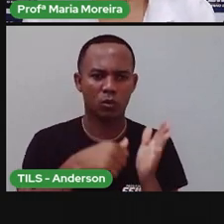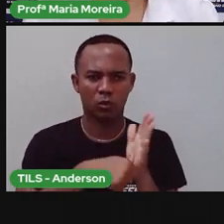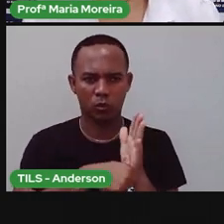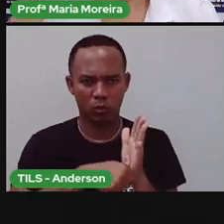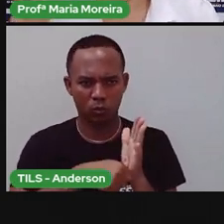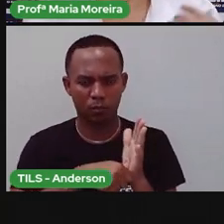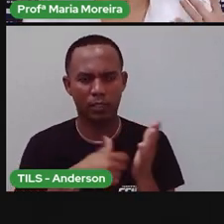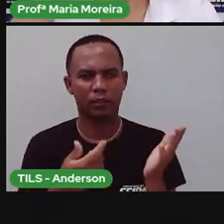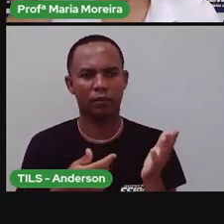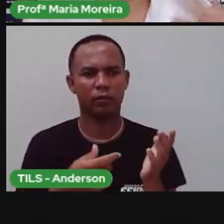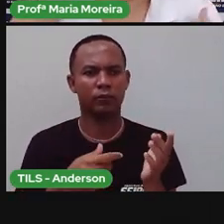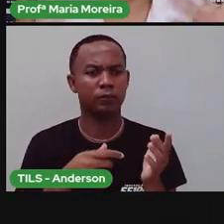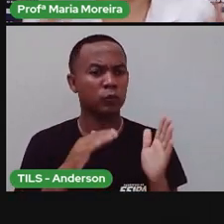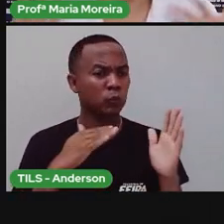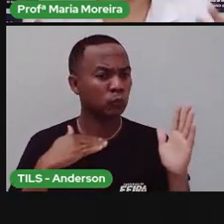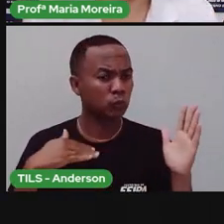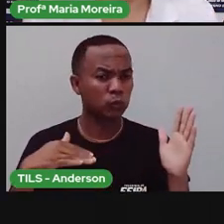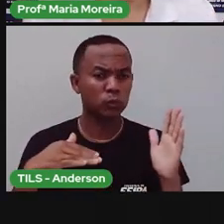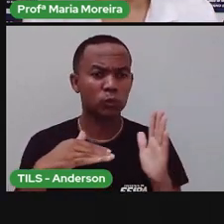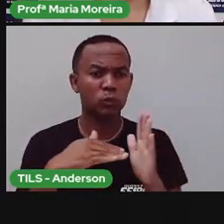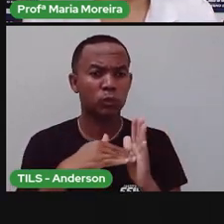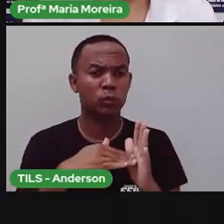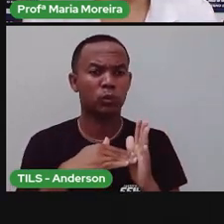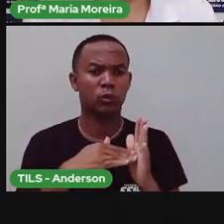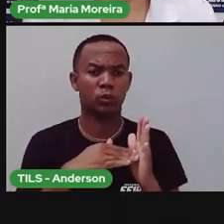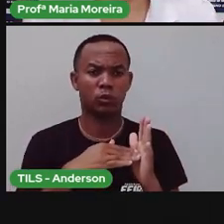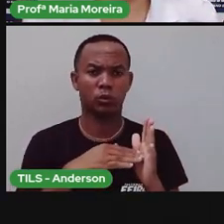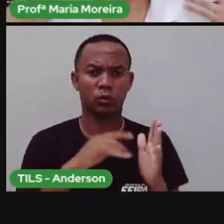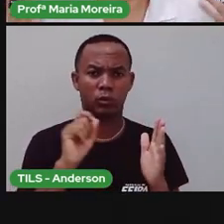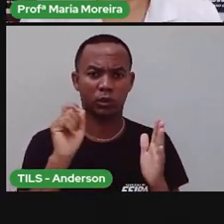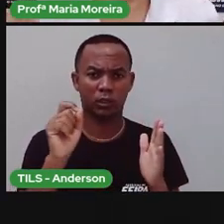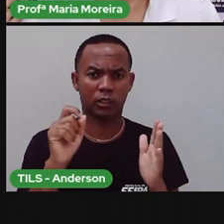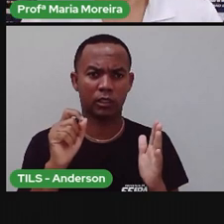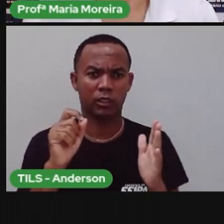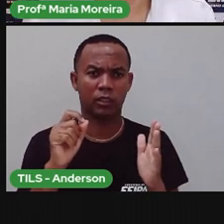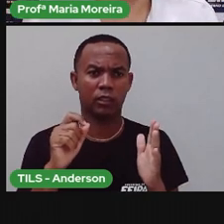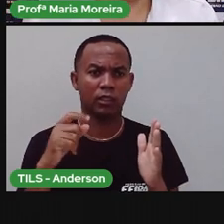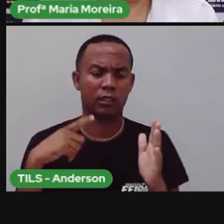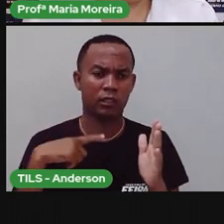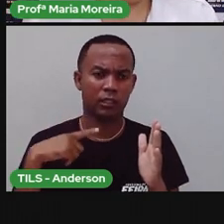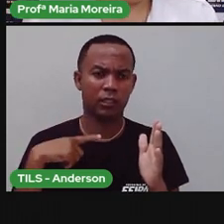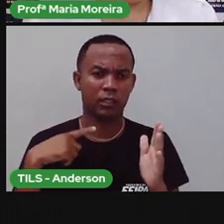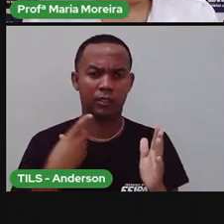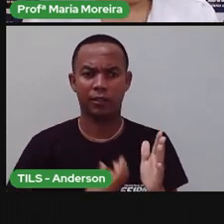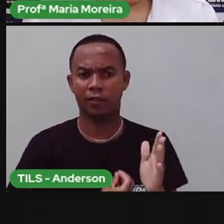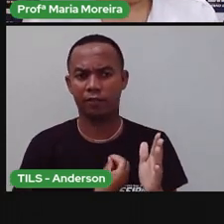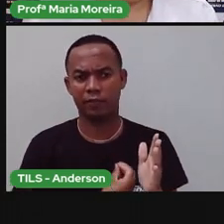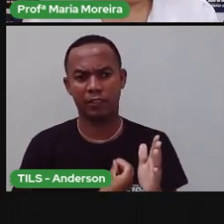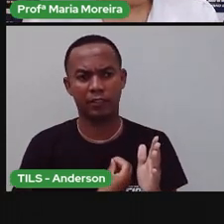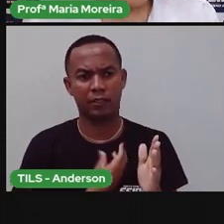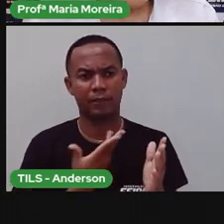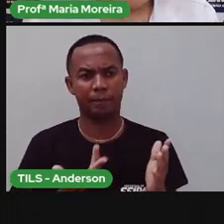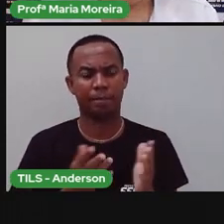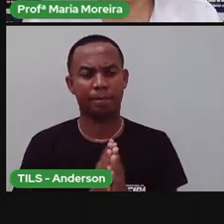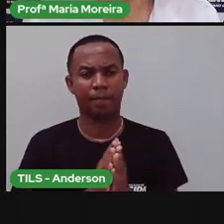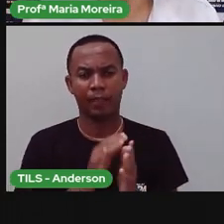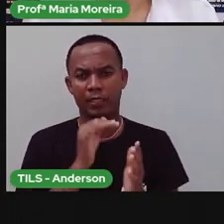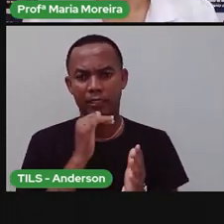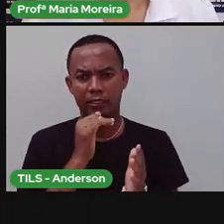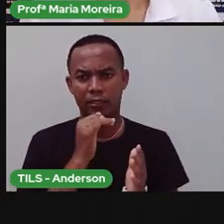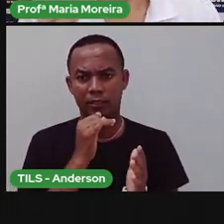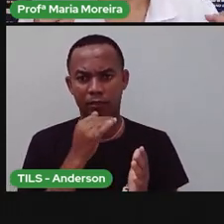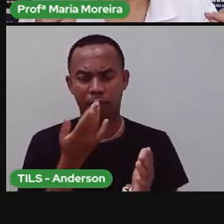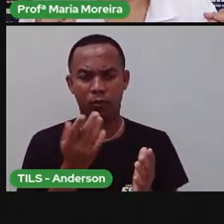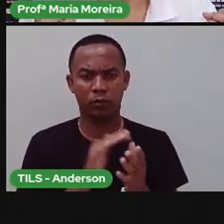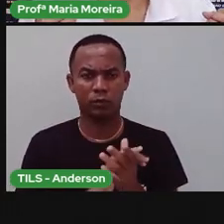Não. A identidade é tudo aquilo, né, que a gente vai adquirindo no decorrer da vida. Então, por exemplo, olha,